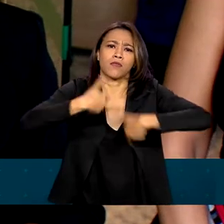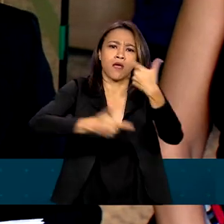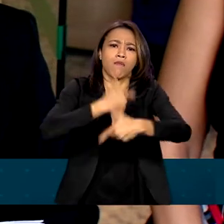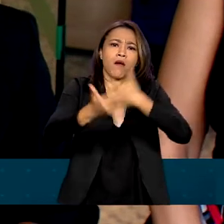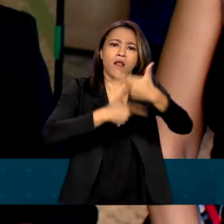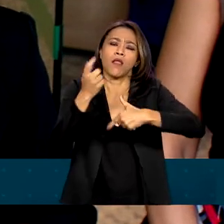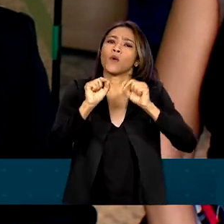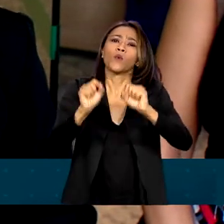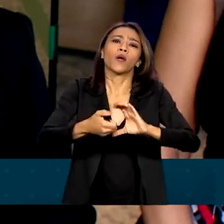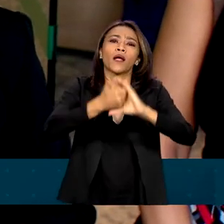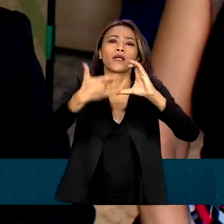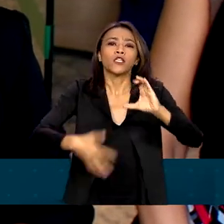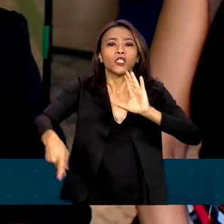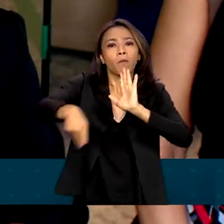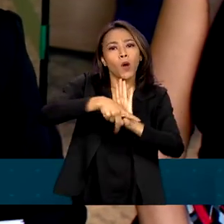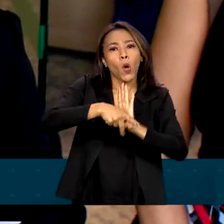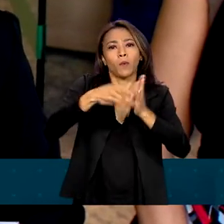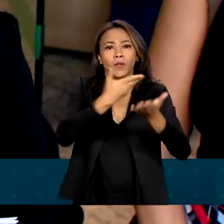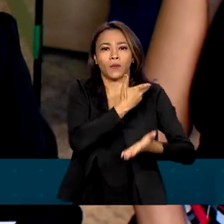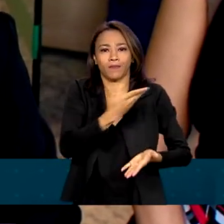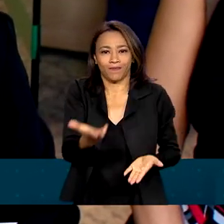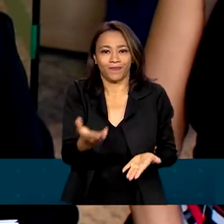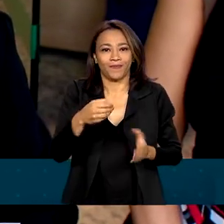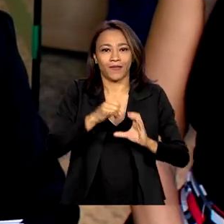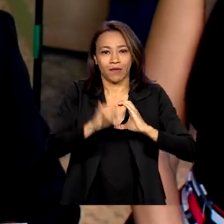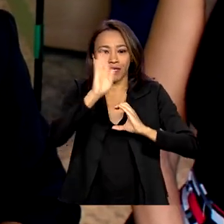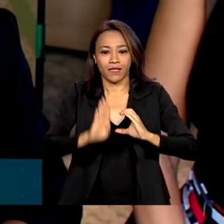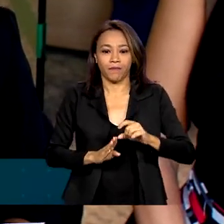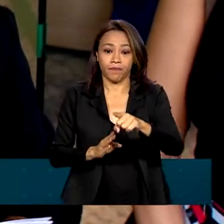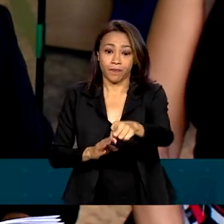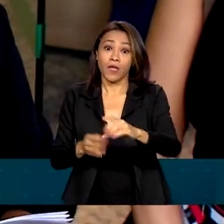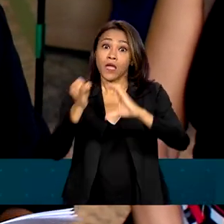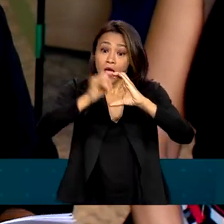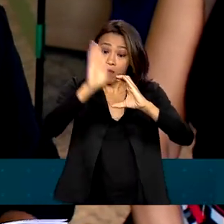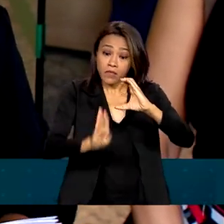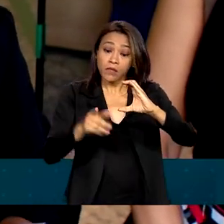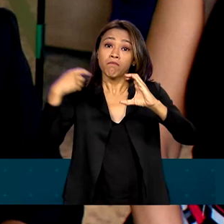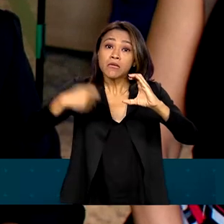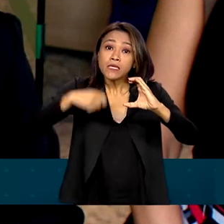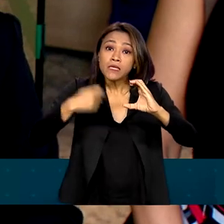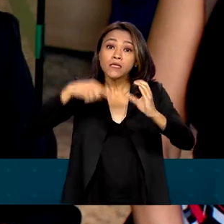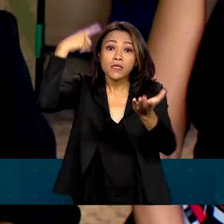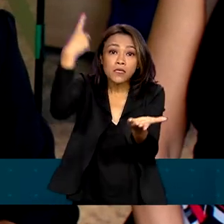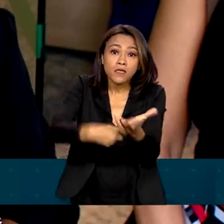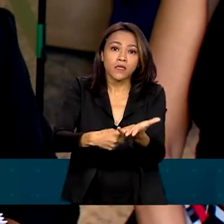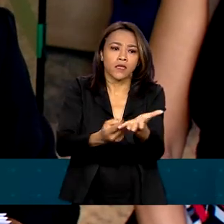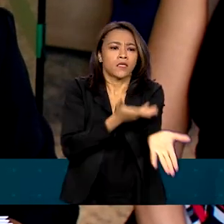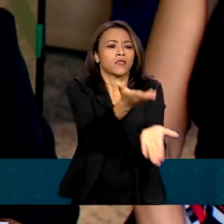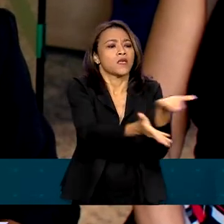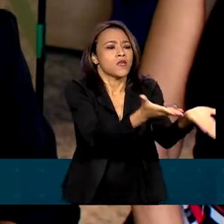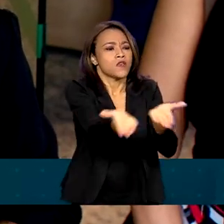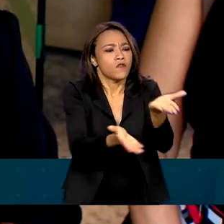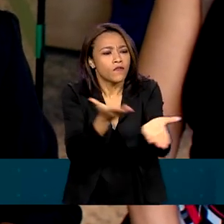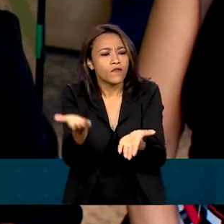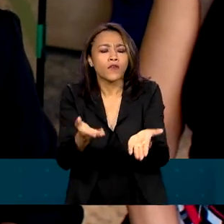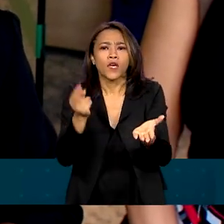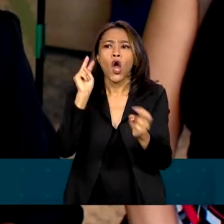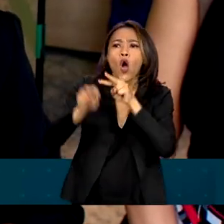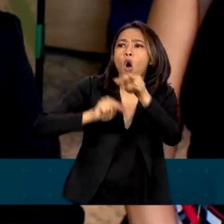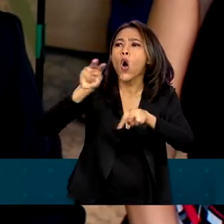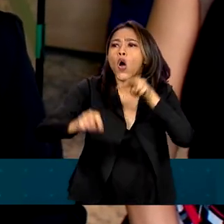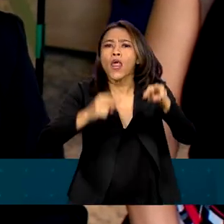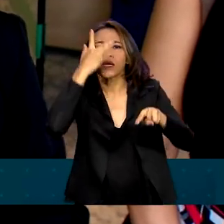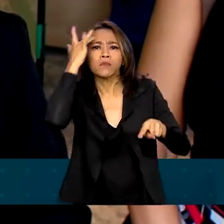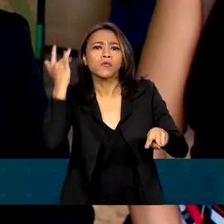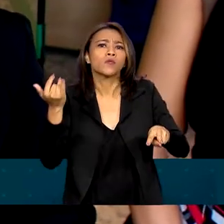caráter público da empresa. A EBC precisa e deve servir ao povo brasileiro, precisa e deve olhar para os invisíveis, os